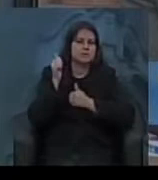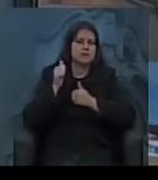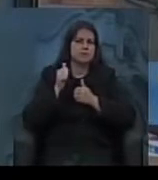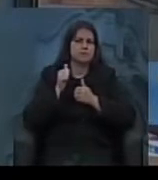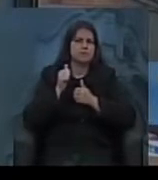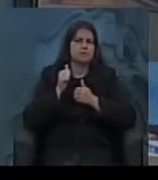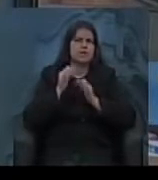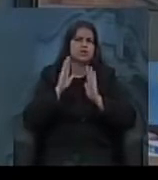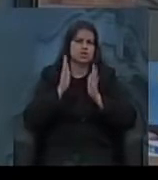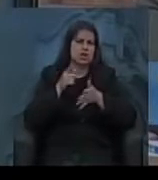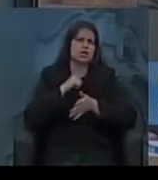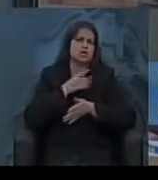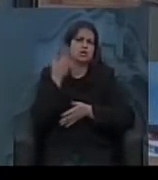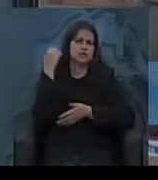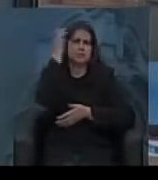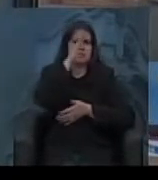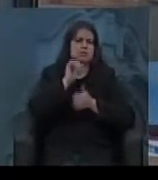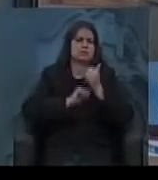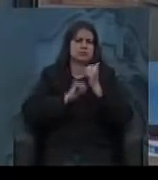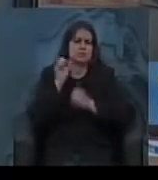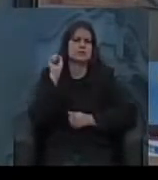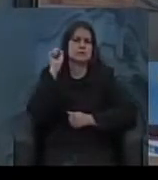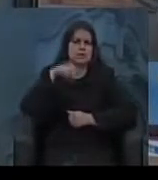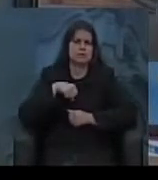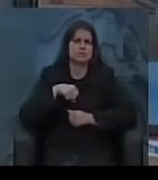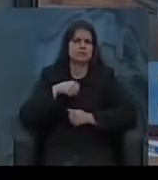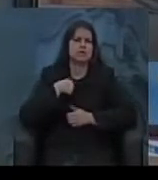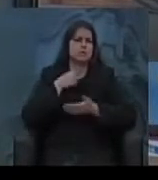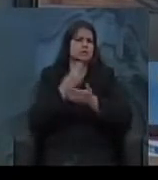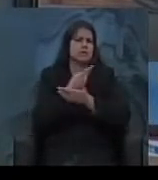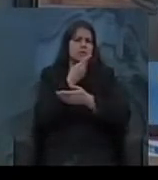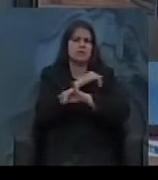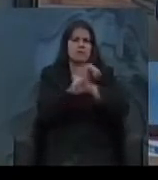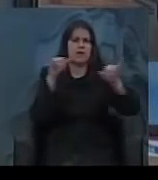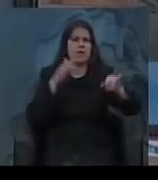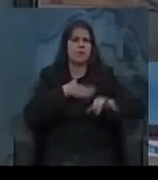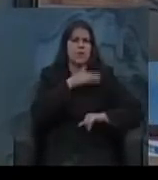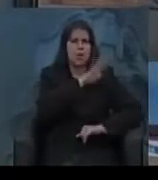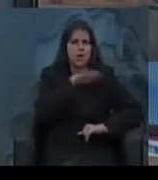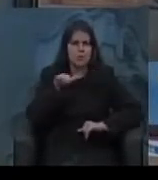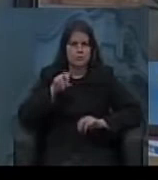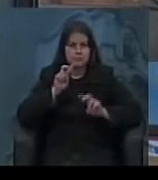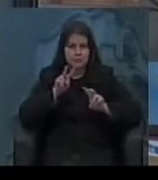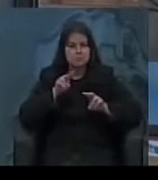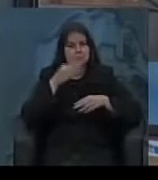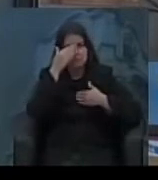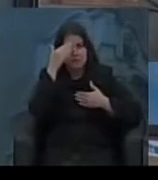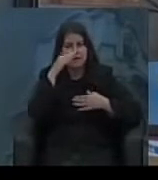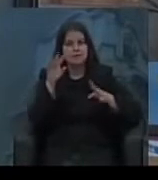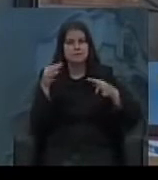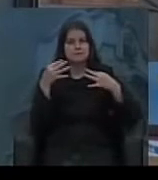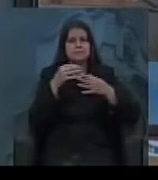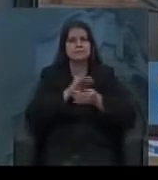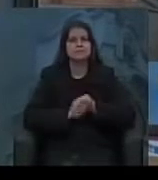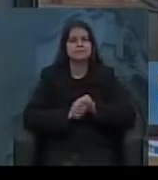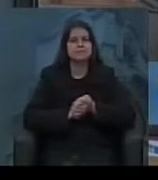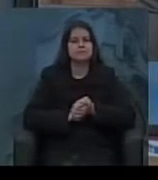Não que não houvesse industrialização no Brasil, havia. E sempre indico para os meus alunos, já vi alguns aí presentes, obrigado pela presença,